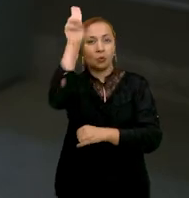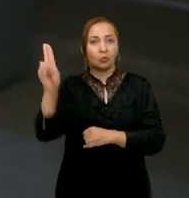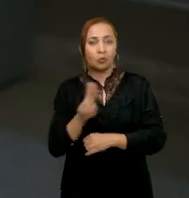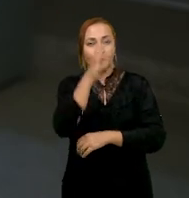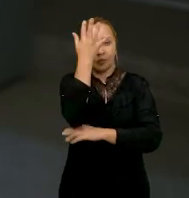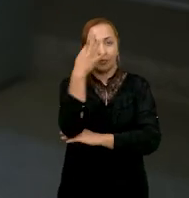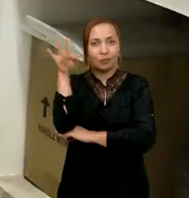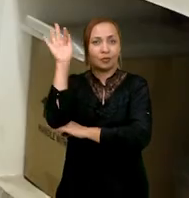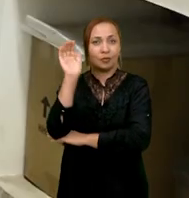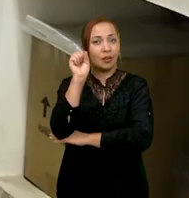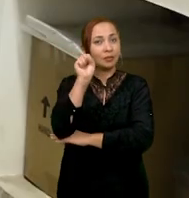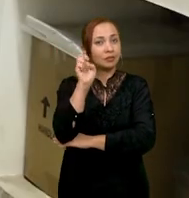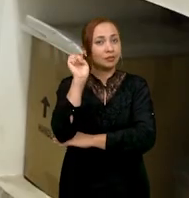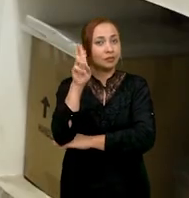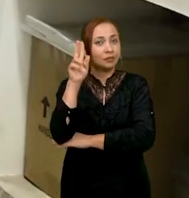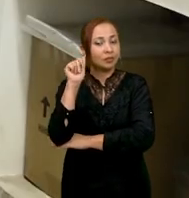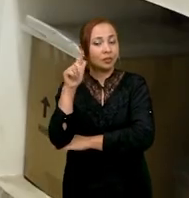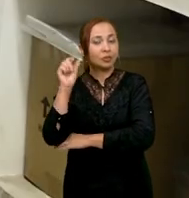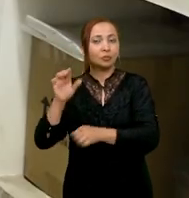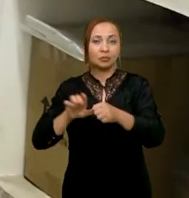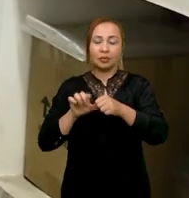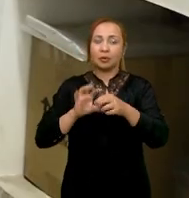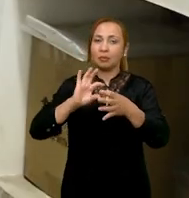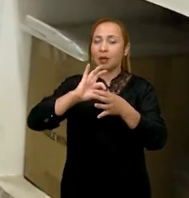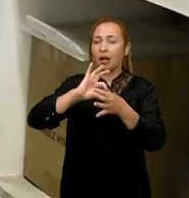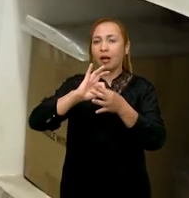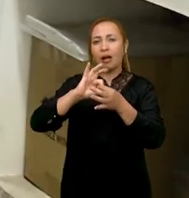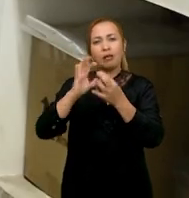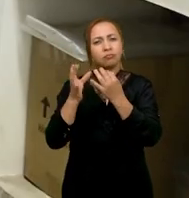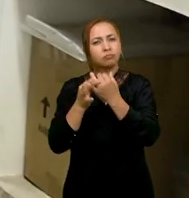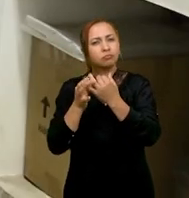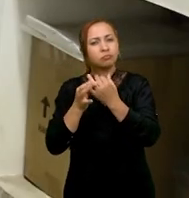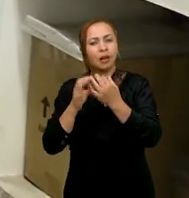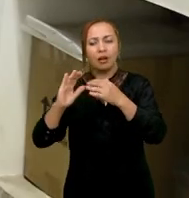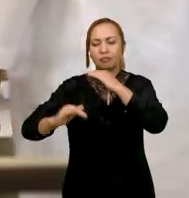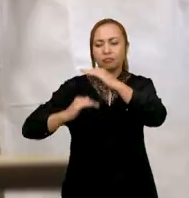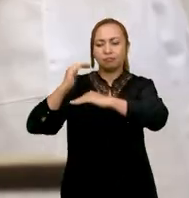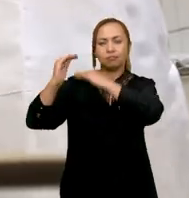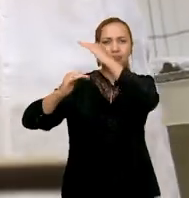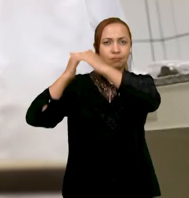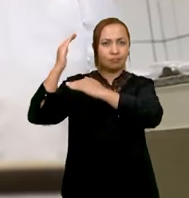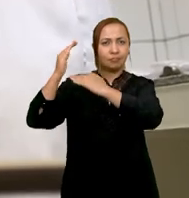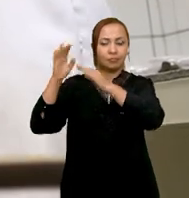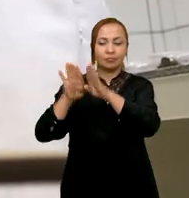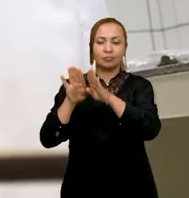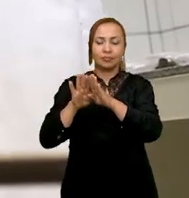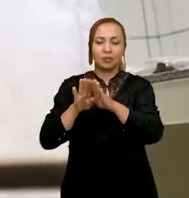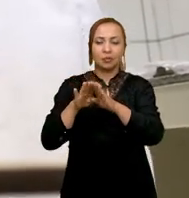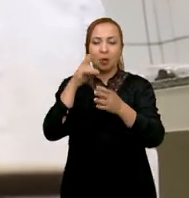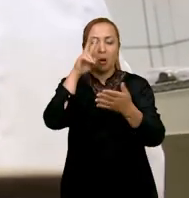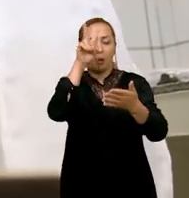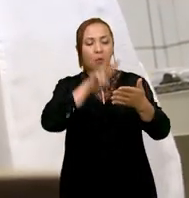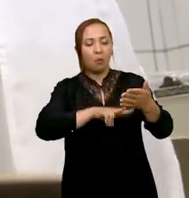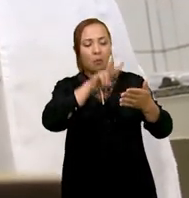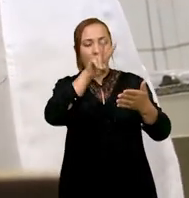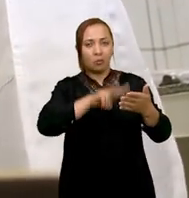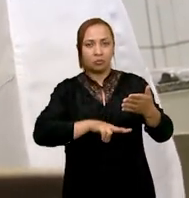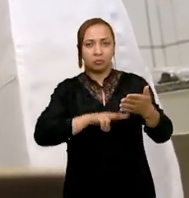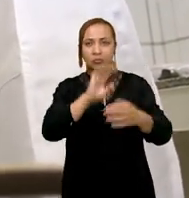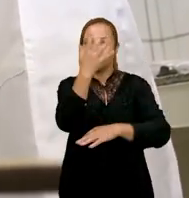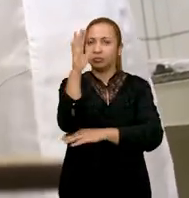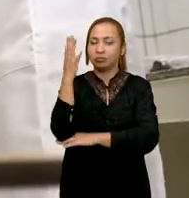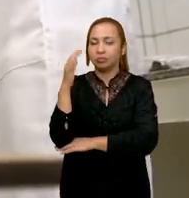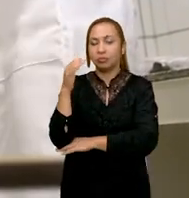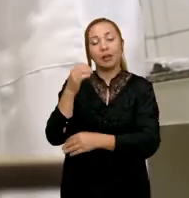desde 2009. Trabalhamos com anéis de crescimento para estudos do meio ambiente e com a anatomia vegetal, que é a base